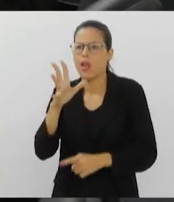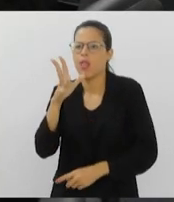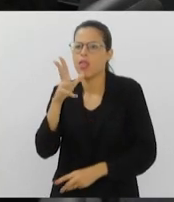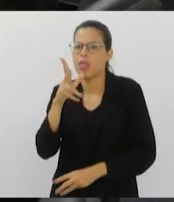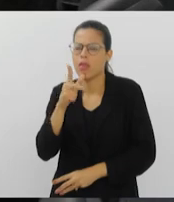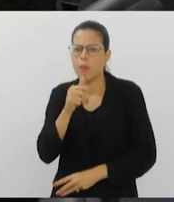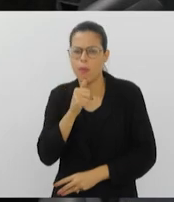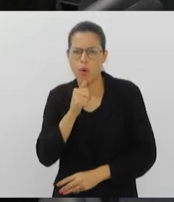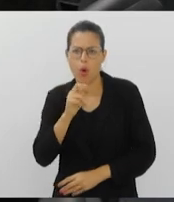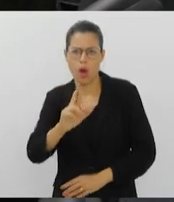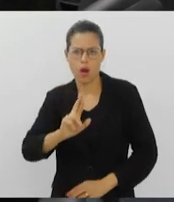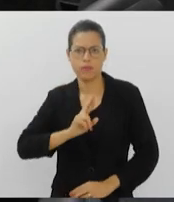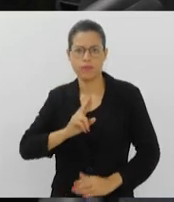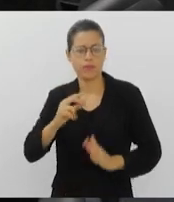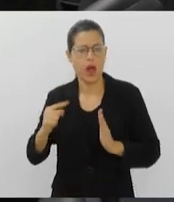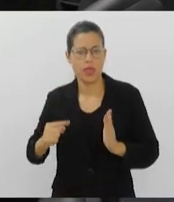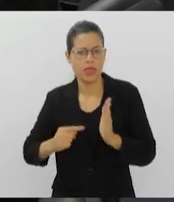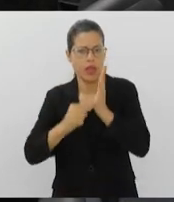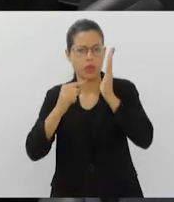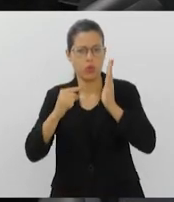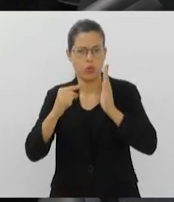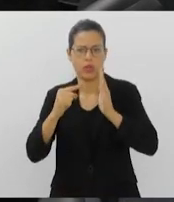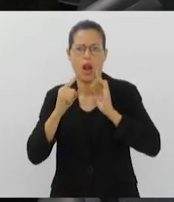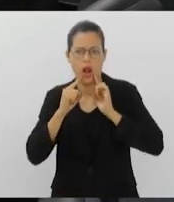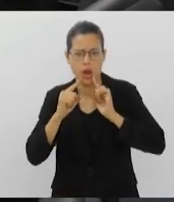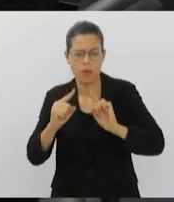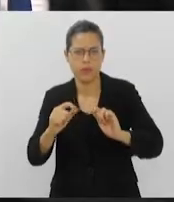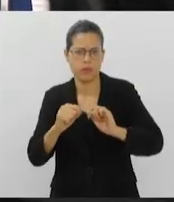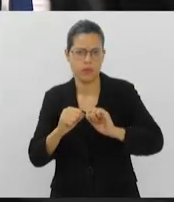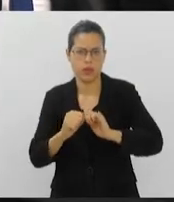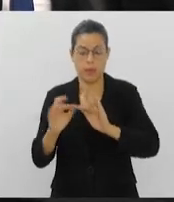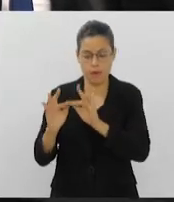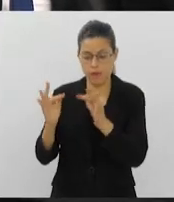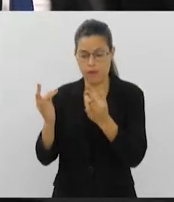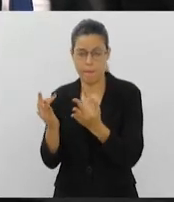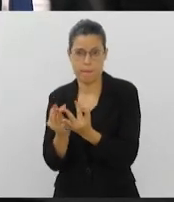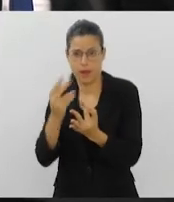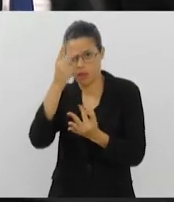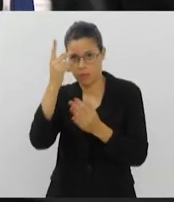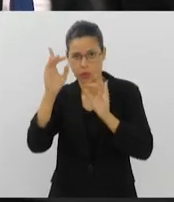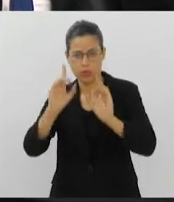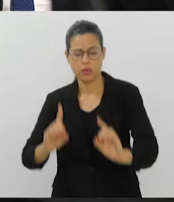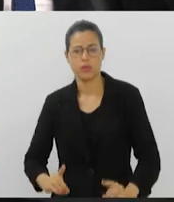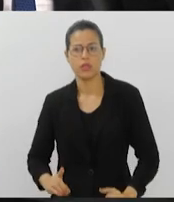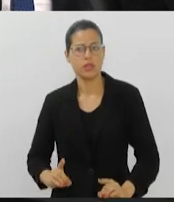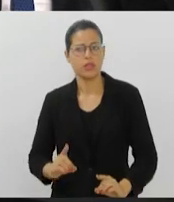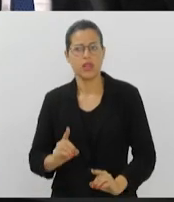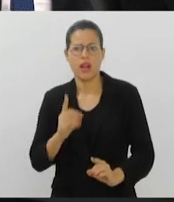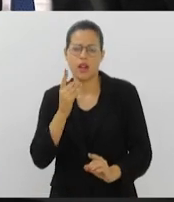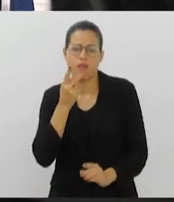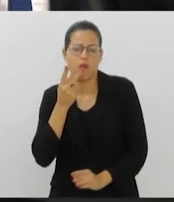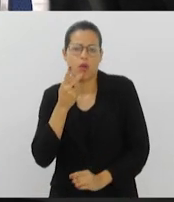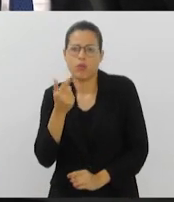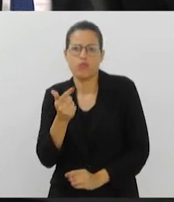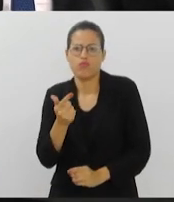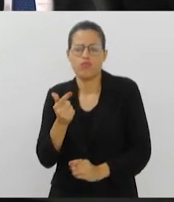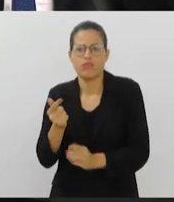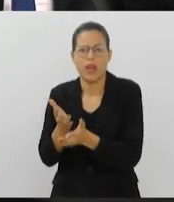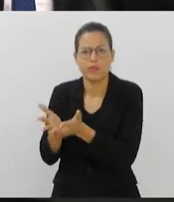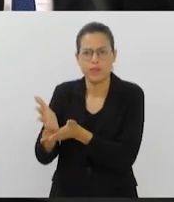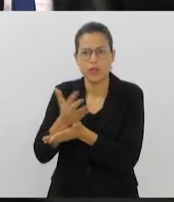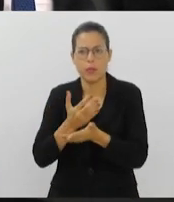denúncias feitas por familiares de pessoas com deficiência e informou que não tem dados sobre o número de pessoas com